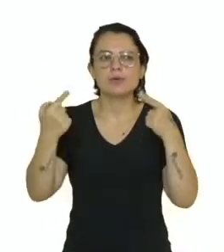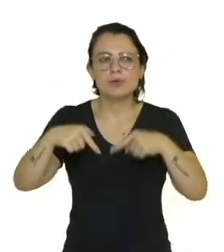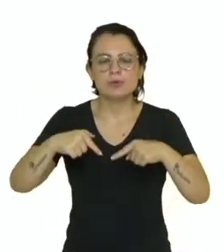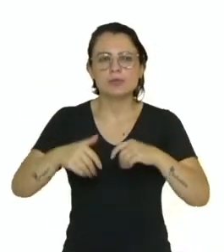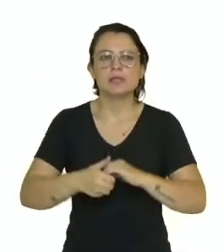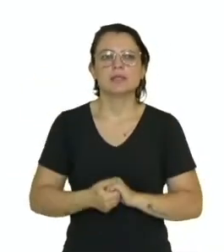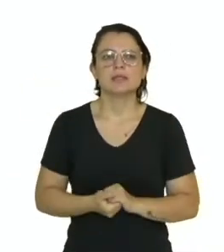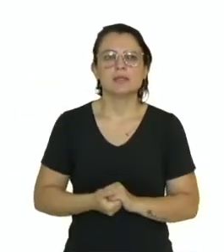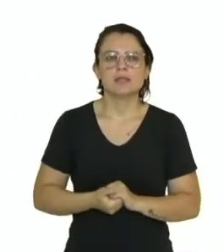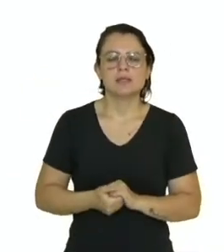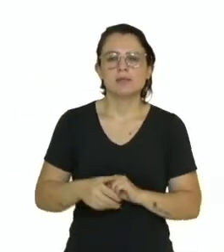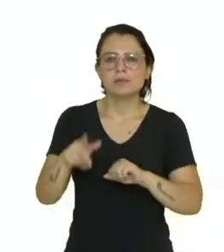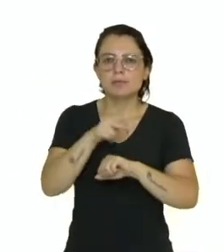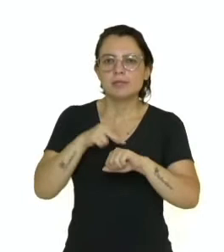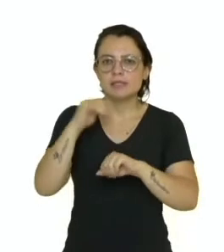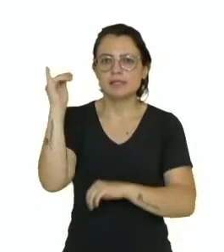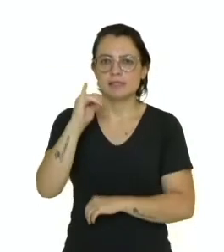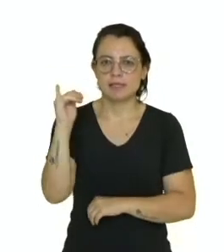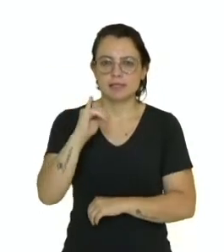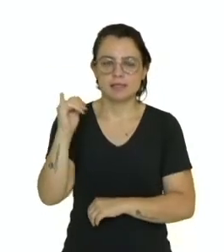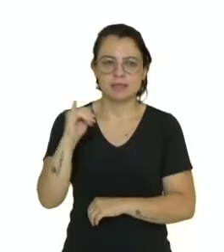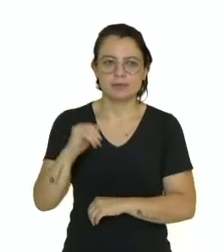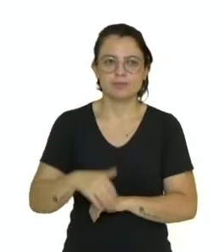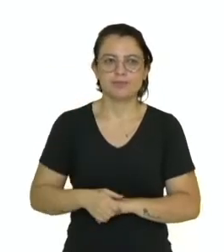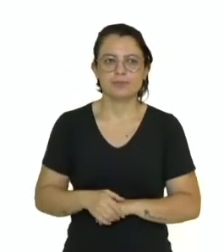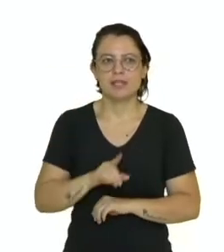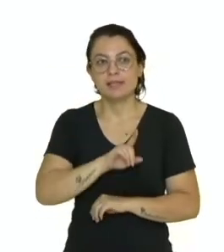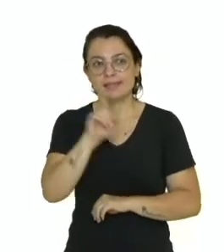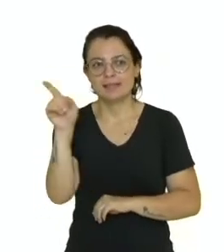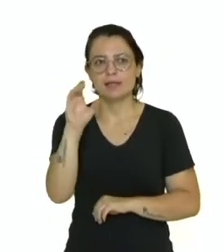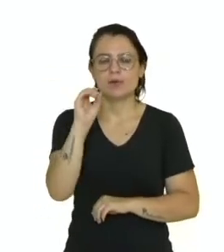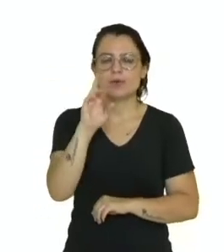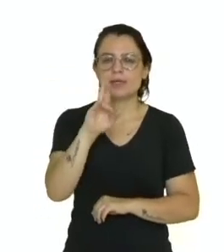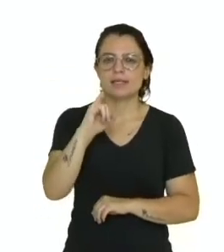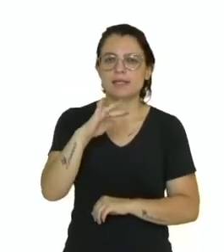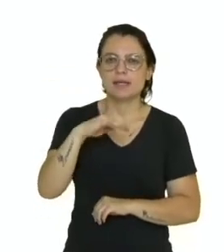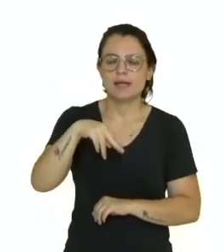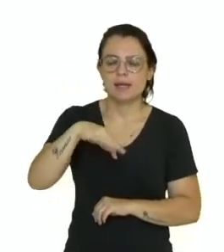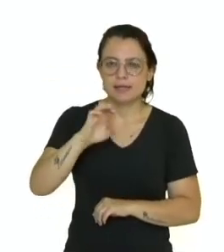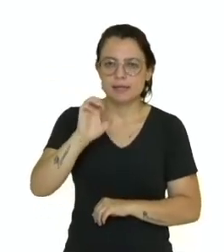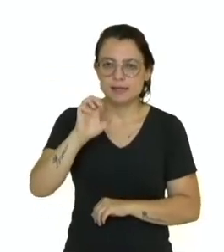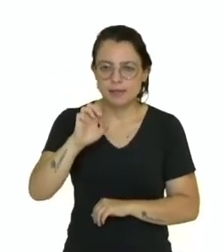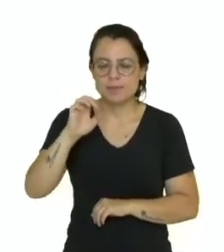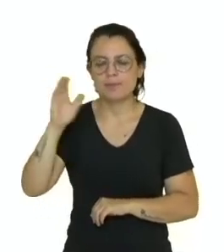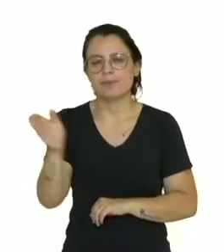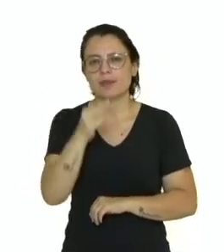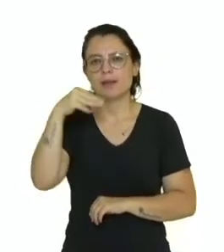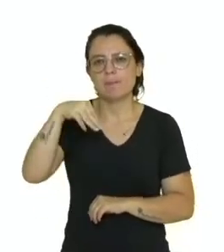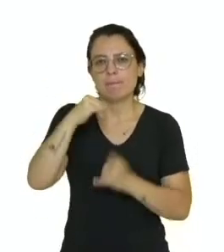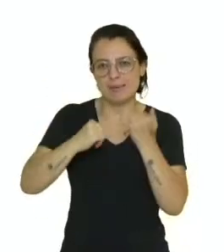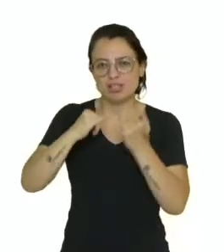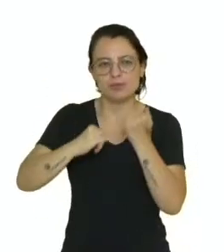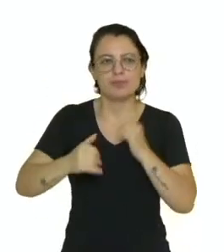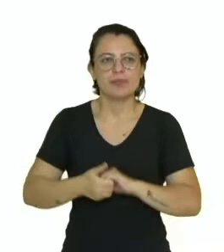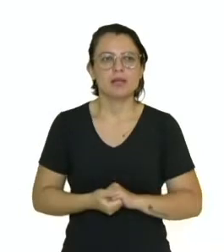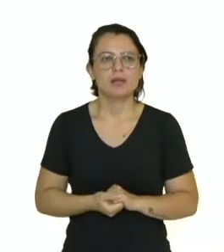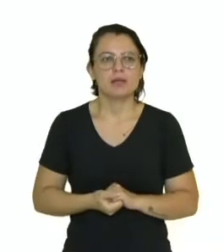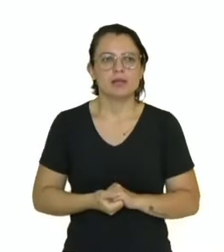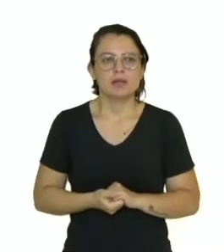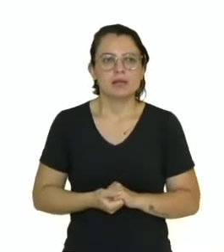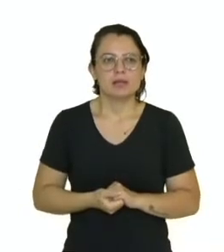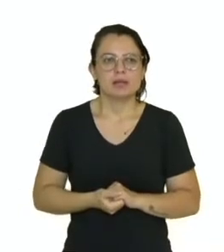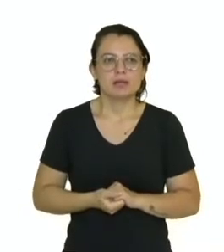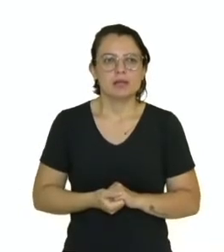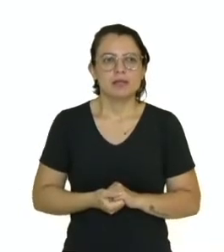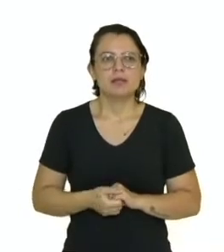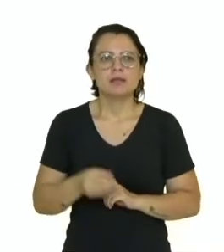contra aquele país lá, o Iraque, né, lá no Oriente Médio. Então, por exemplo, Estados Unidos e Reino Unido lideraram, então, esse grupo de países, né,